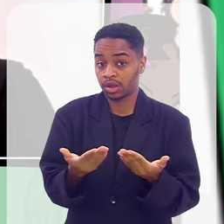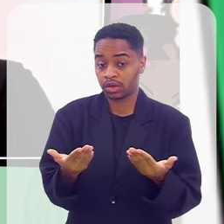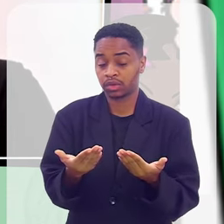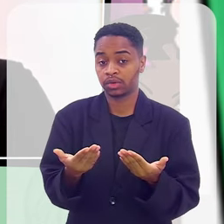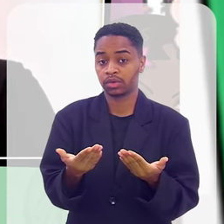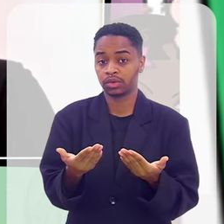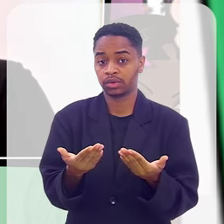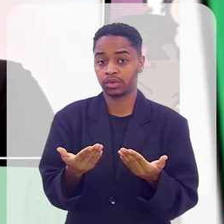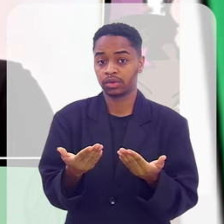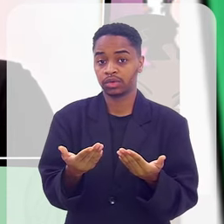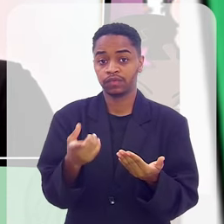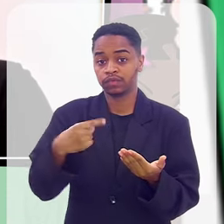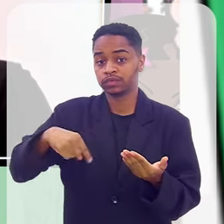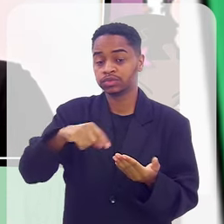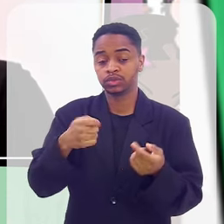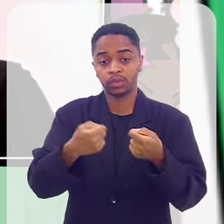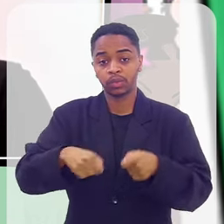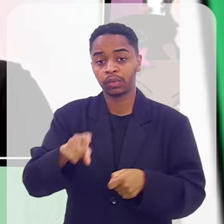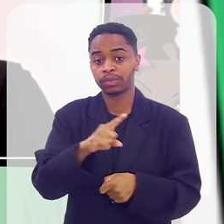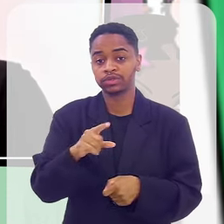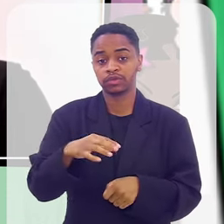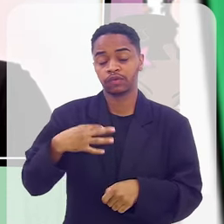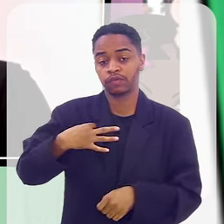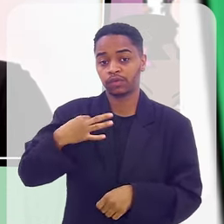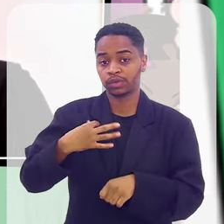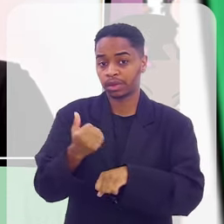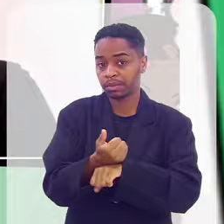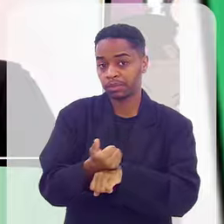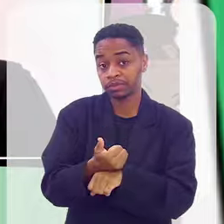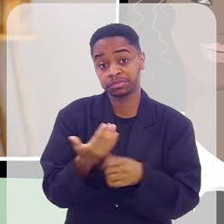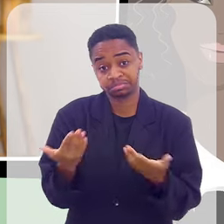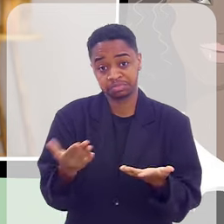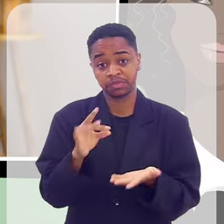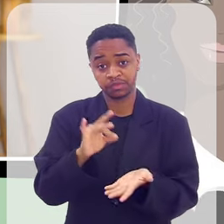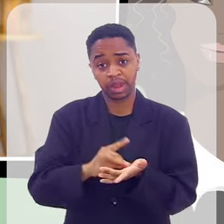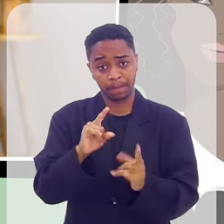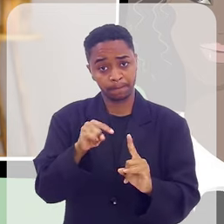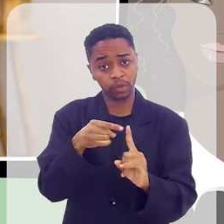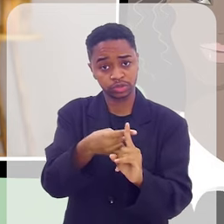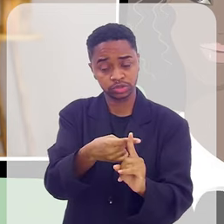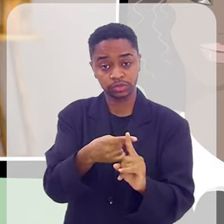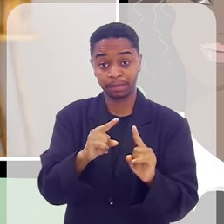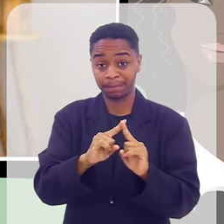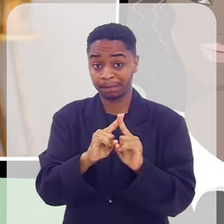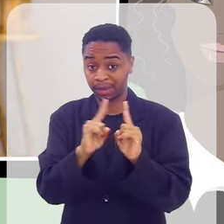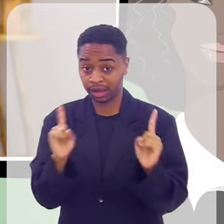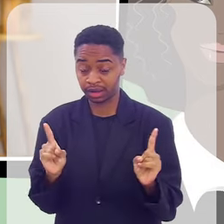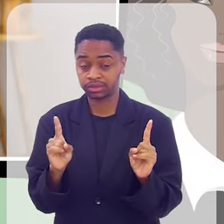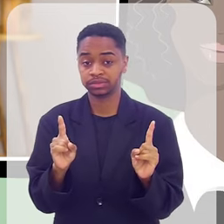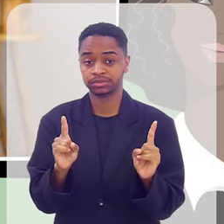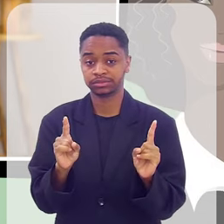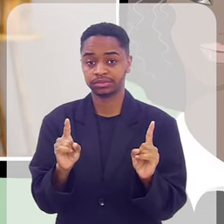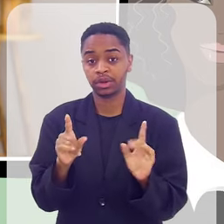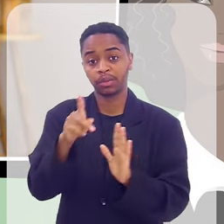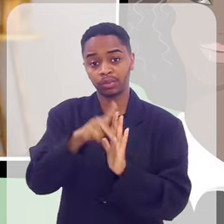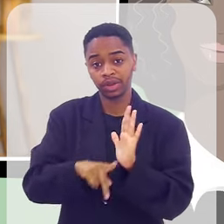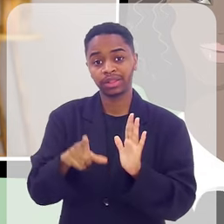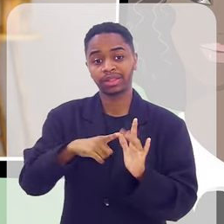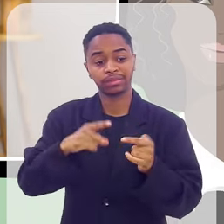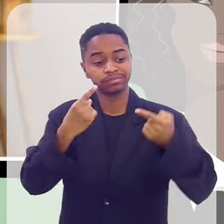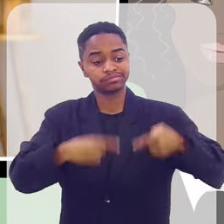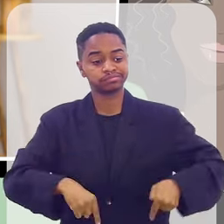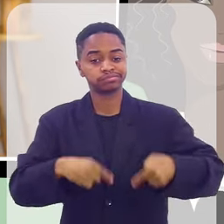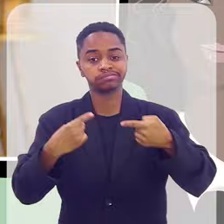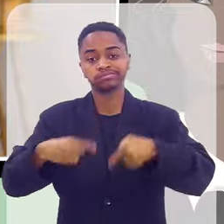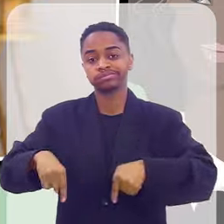momento o projeto não está precisando de voluntários profissionais, o que já é um ponto positivo. Porém, o projeto tem